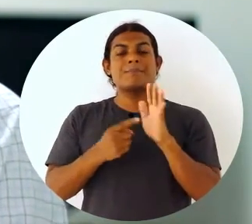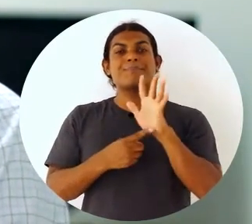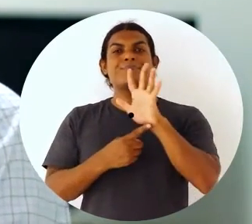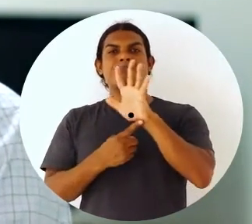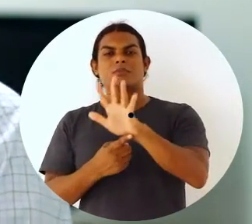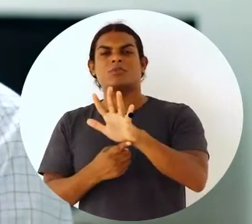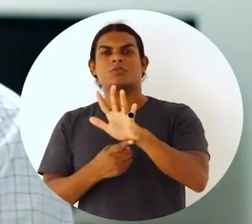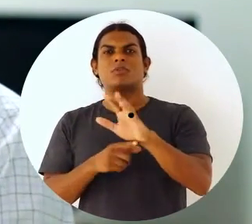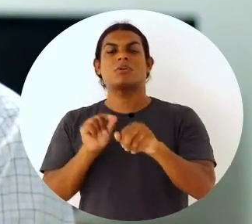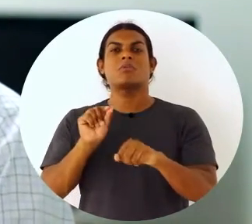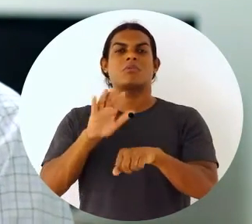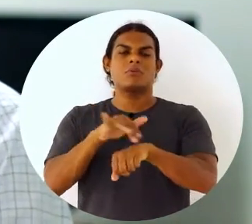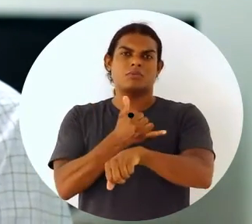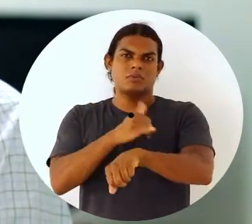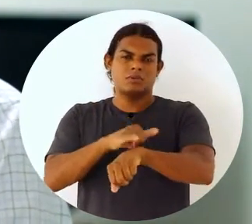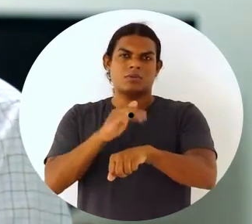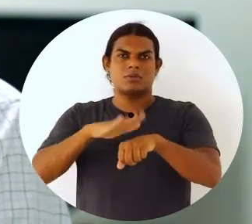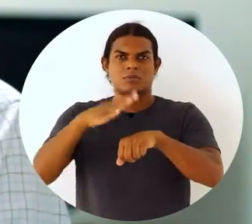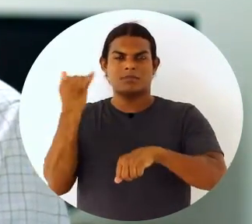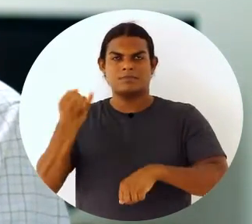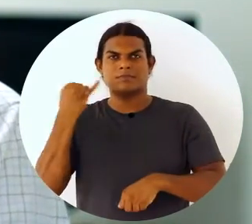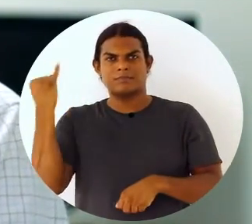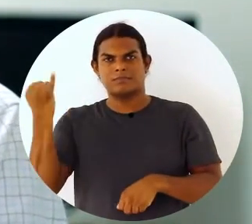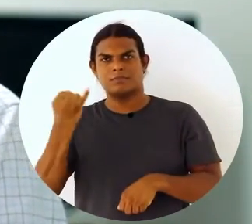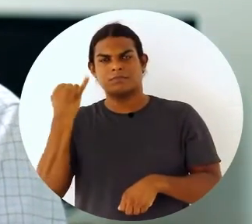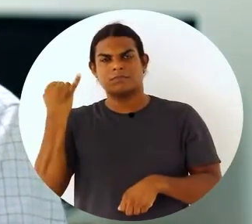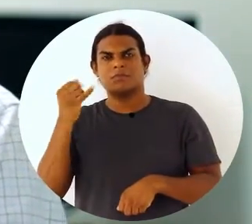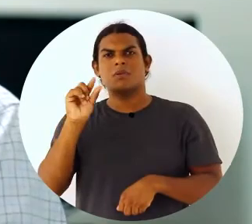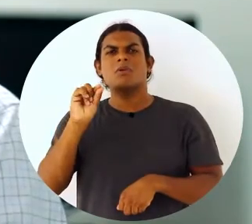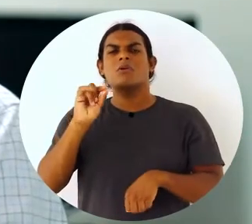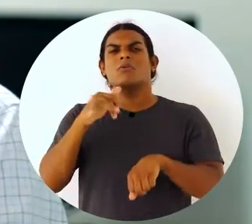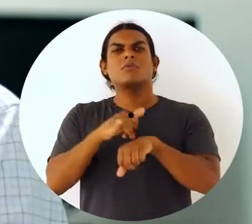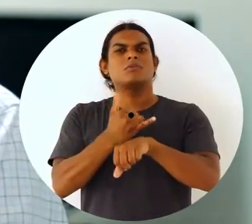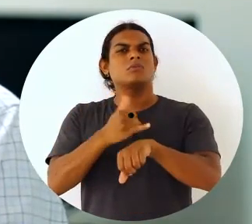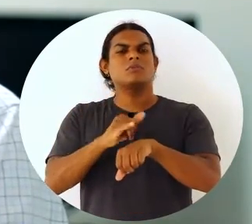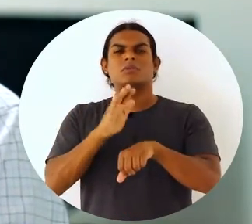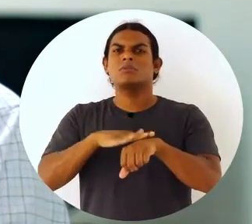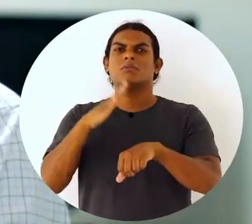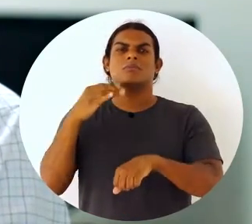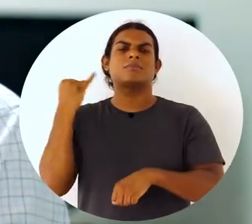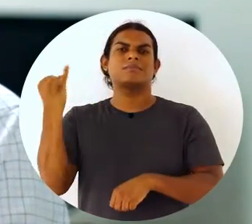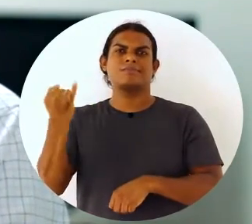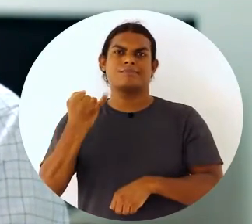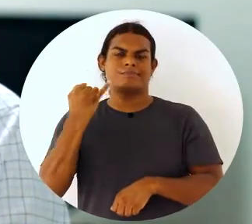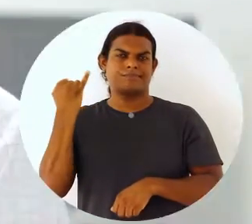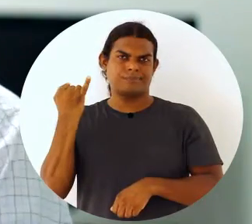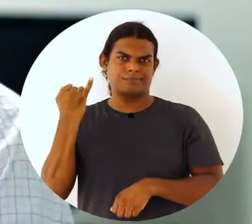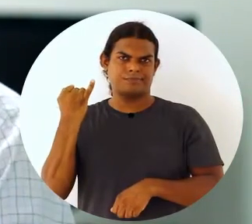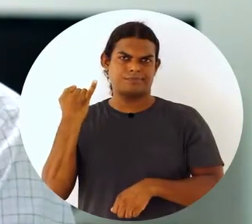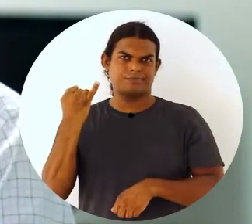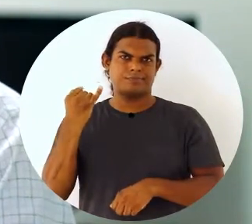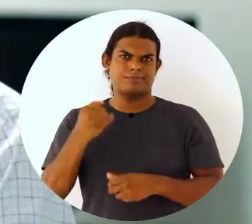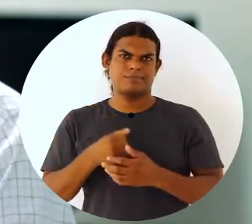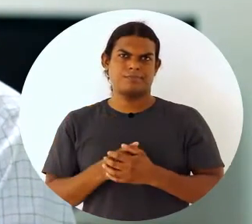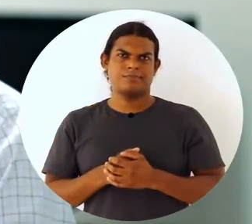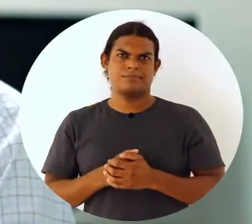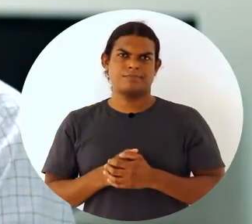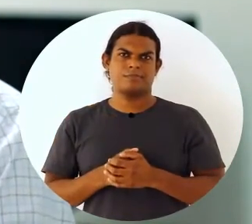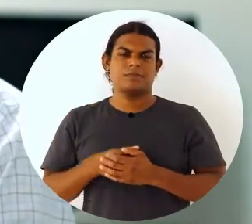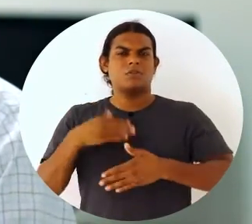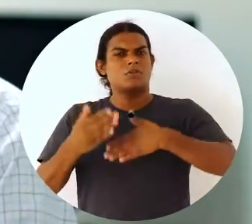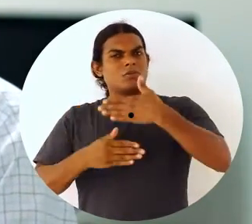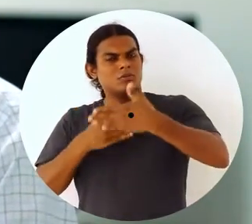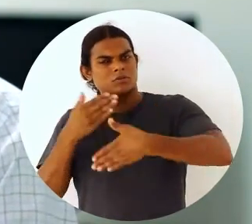importantes. ou seja, alguns outros aspectos que pudessem ampliar esse conceito dos incentivos mistos. Ao longo desse tempo